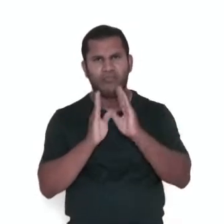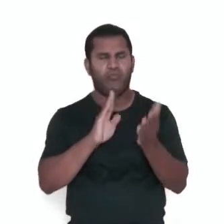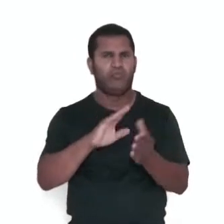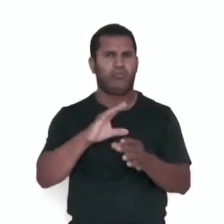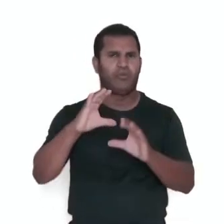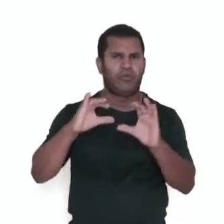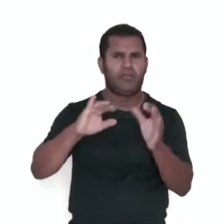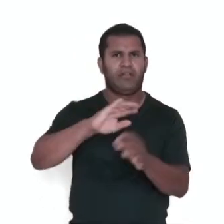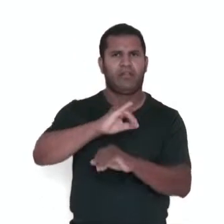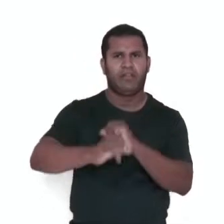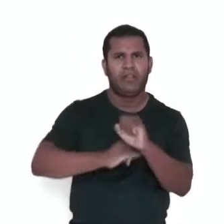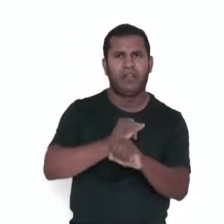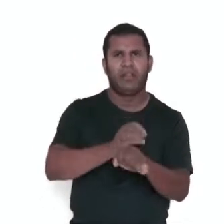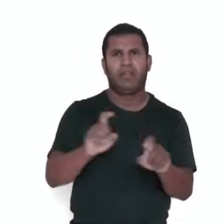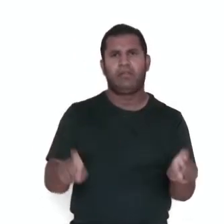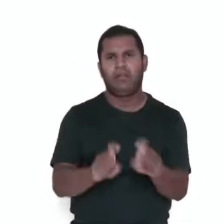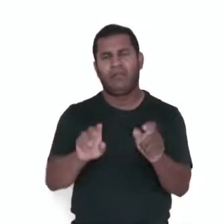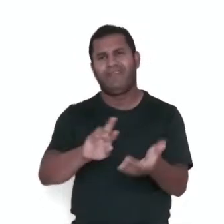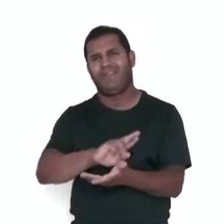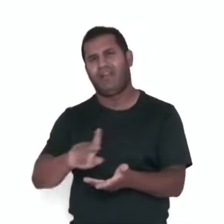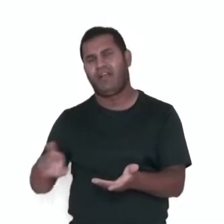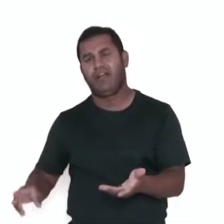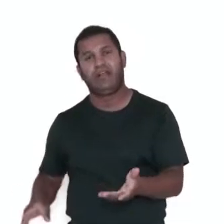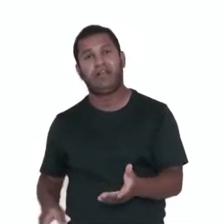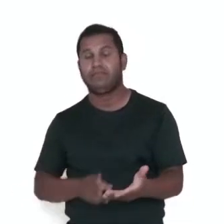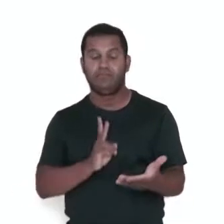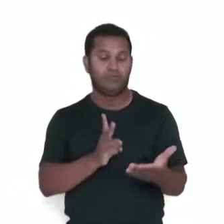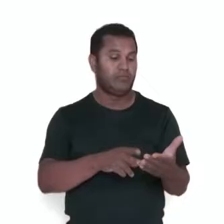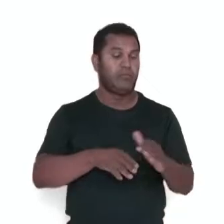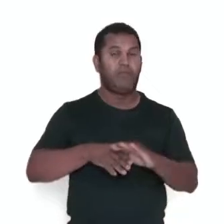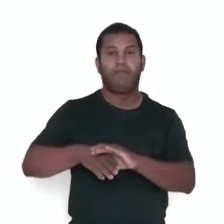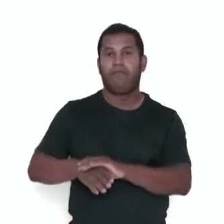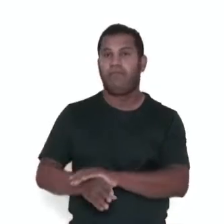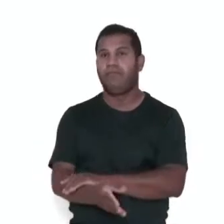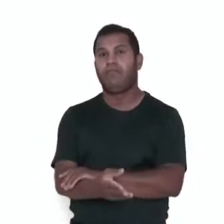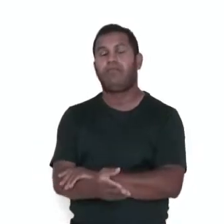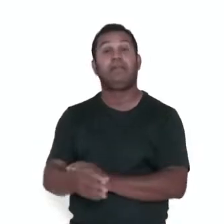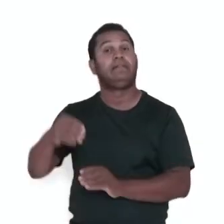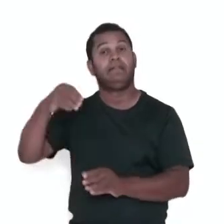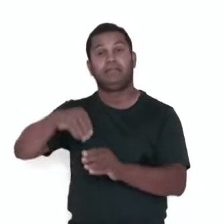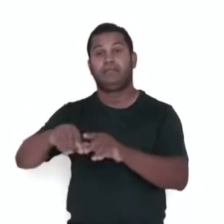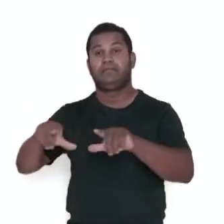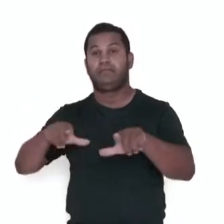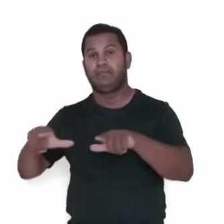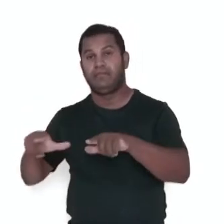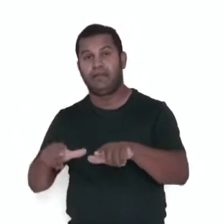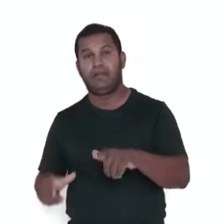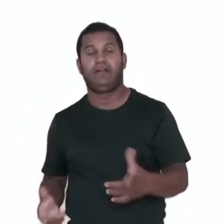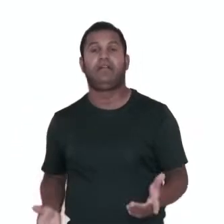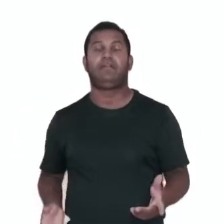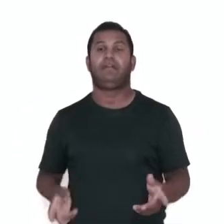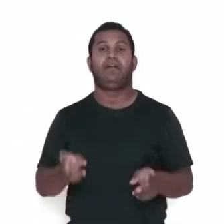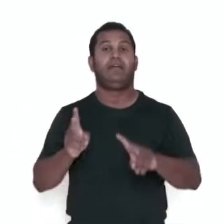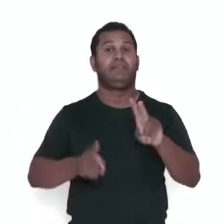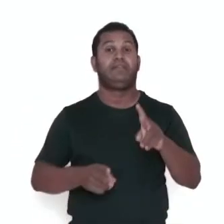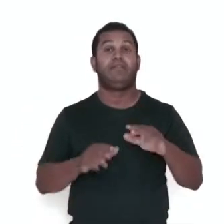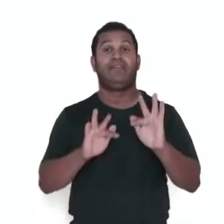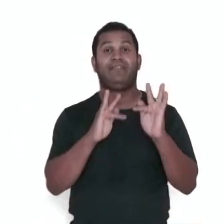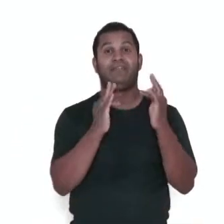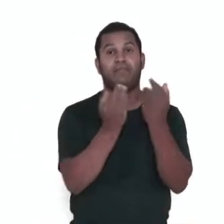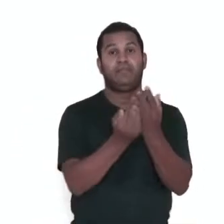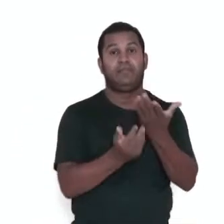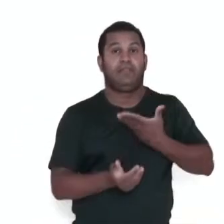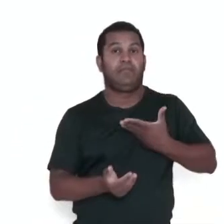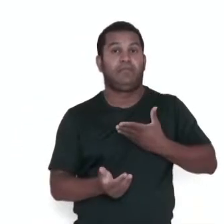o dia inteiro, seja na rua, na praça, com os amigos e até mesmo no trabalho. As pessoas precisam aprender a ter mais contato com o mundo